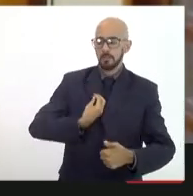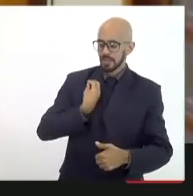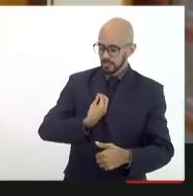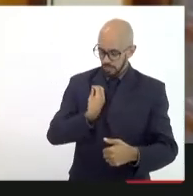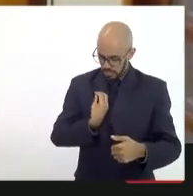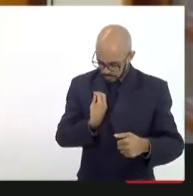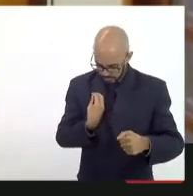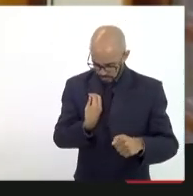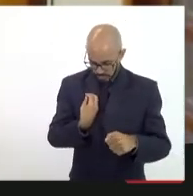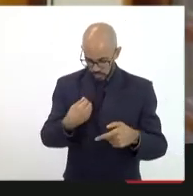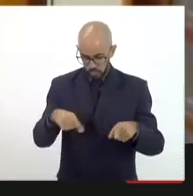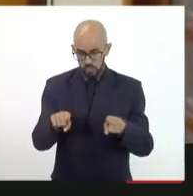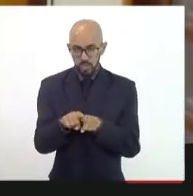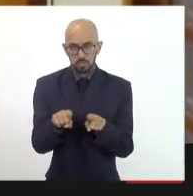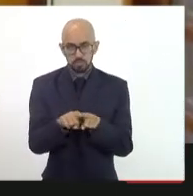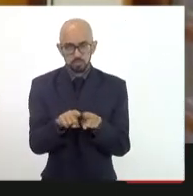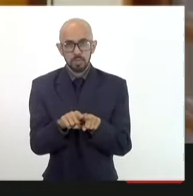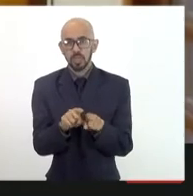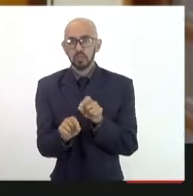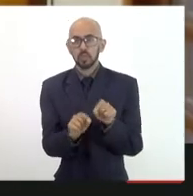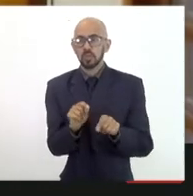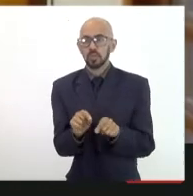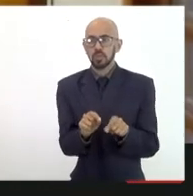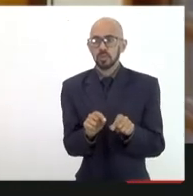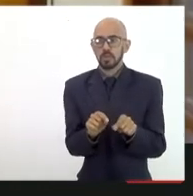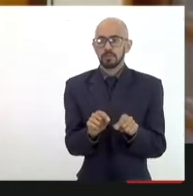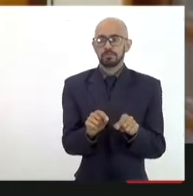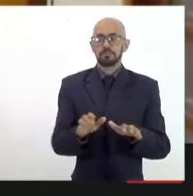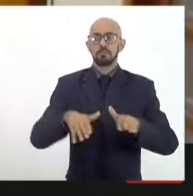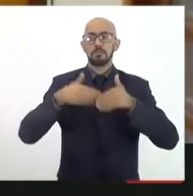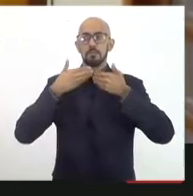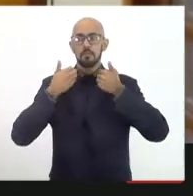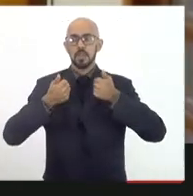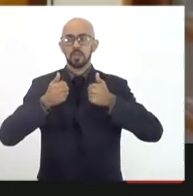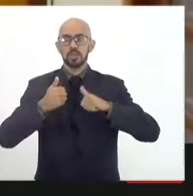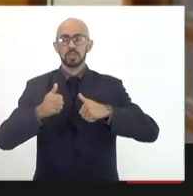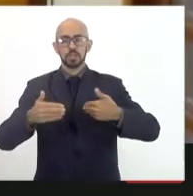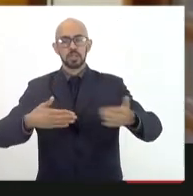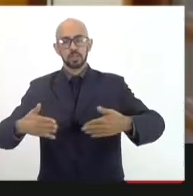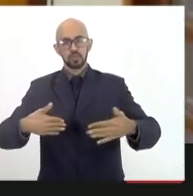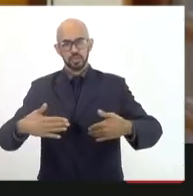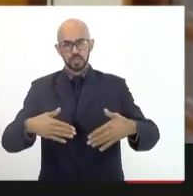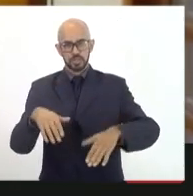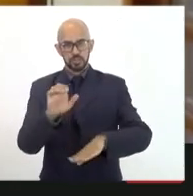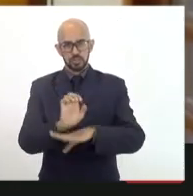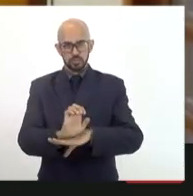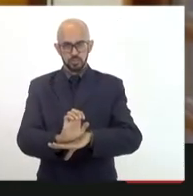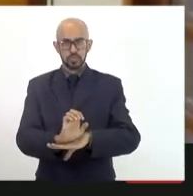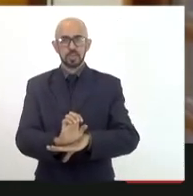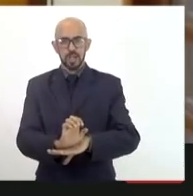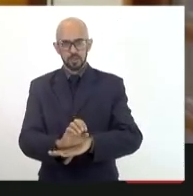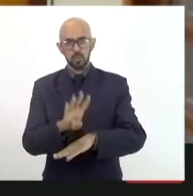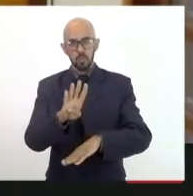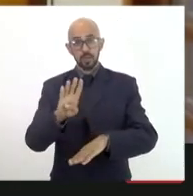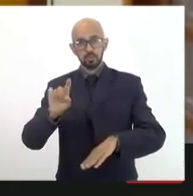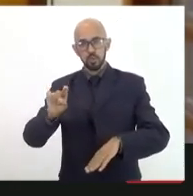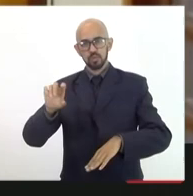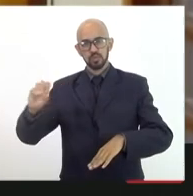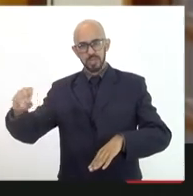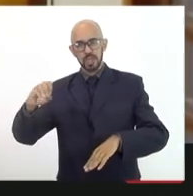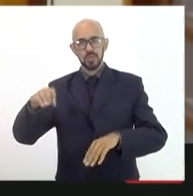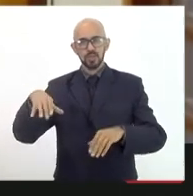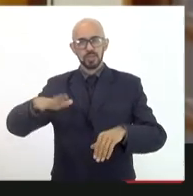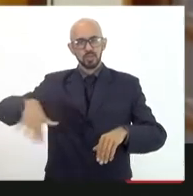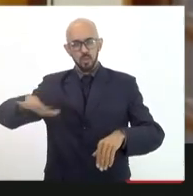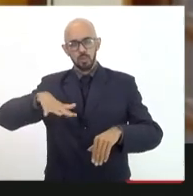em uma melhoria da industrialização do Estado. 4.0, complexo industrial da saúde,